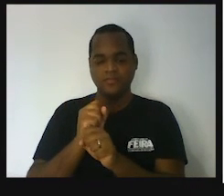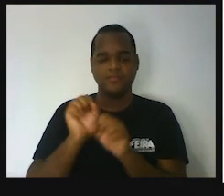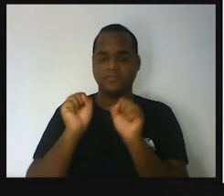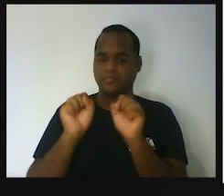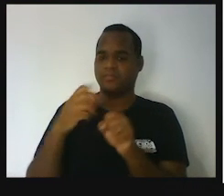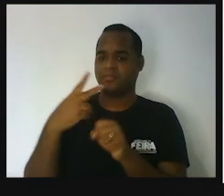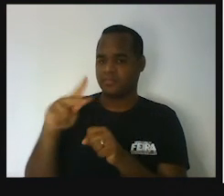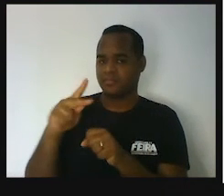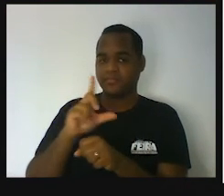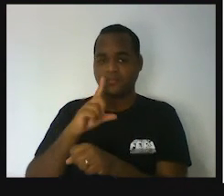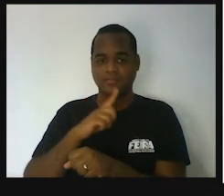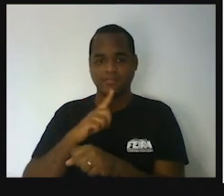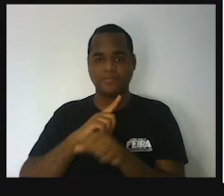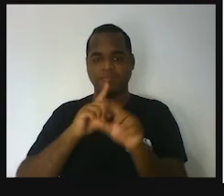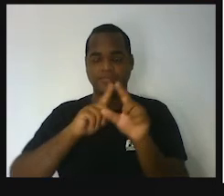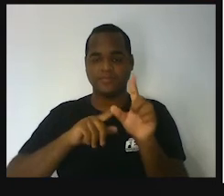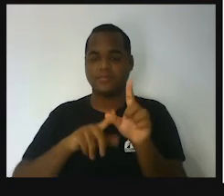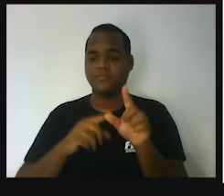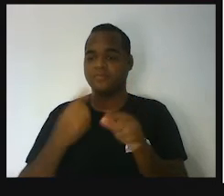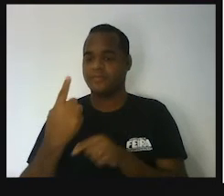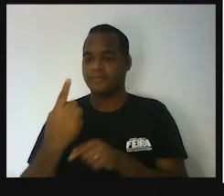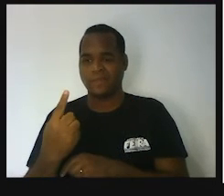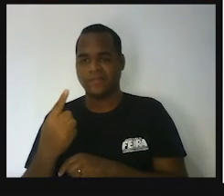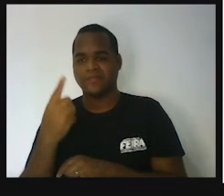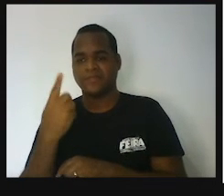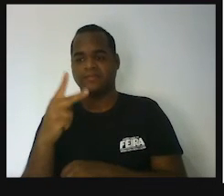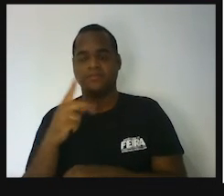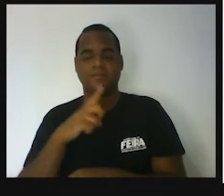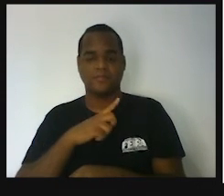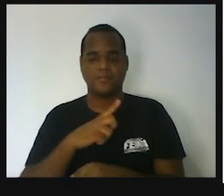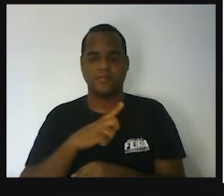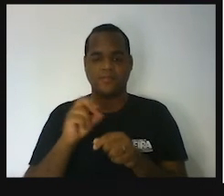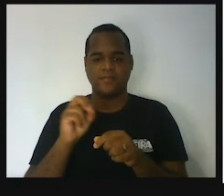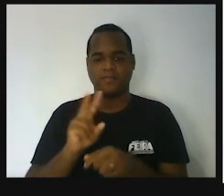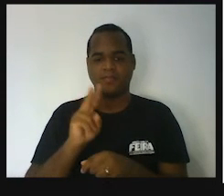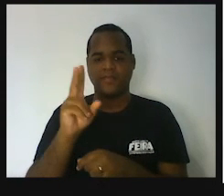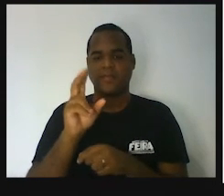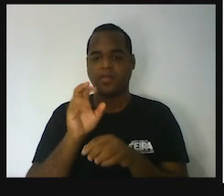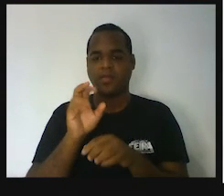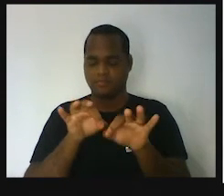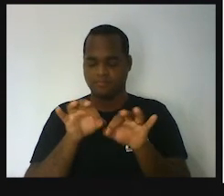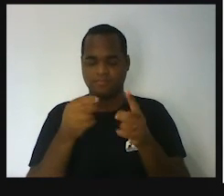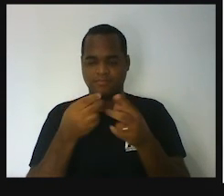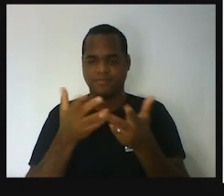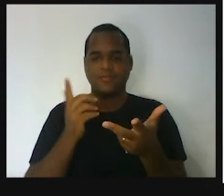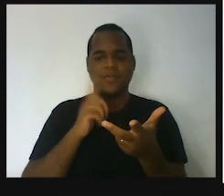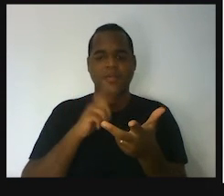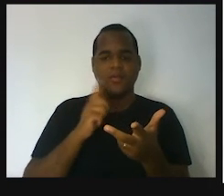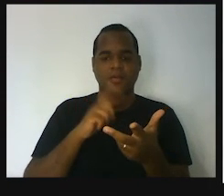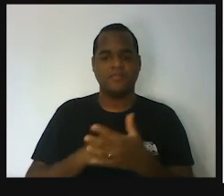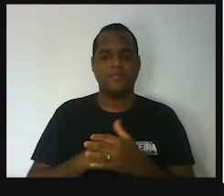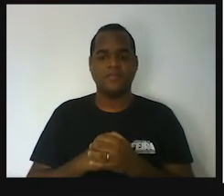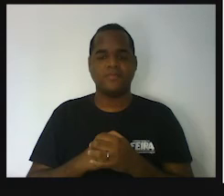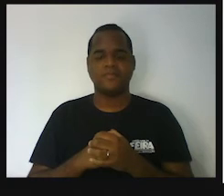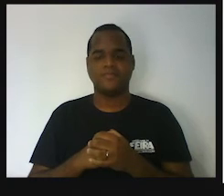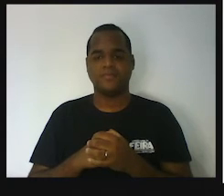da letra é apenas um. Só um valor que resolve aquela equação. É chamado de